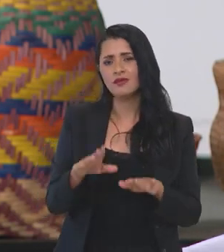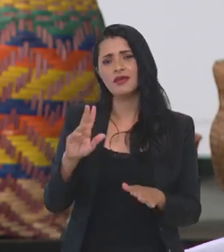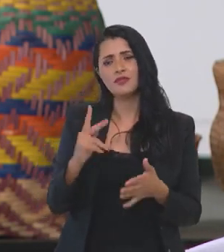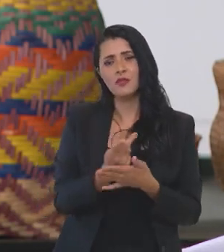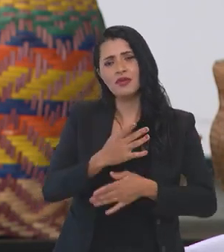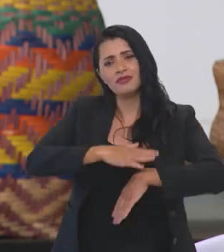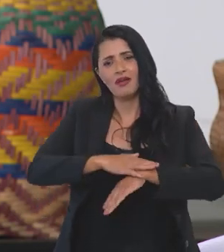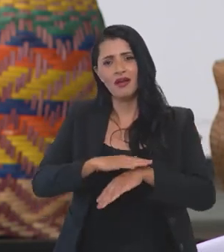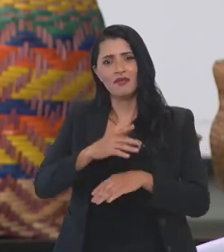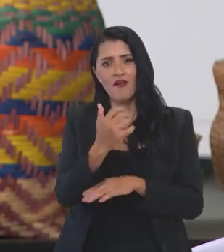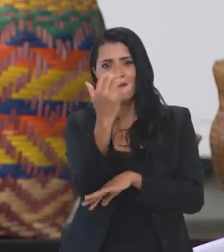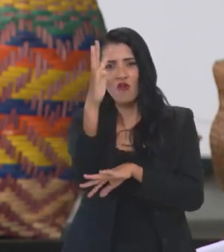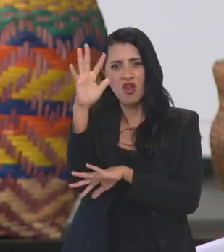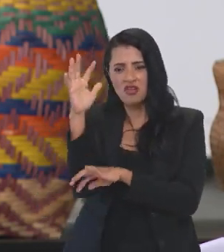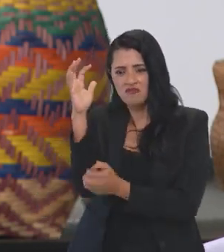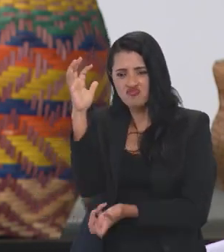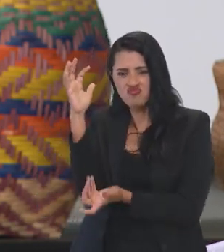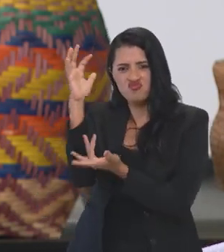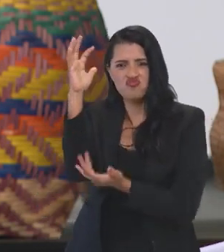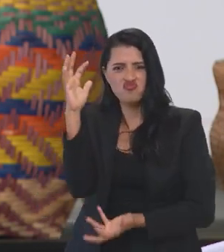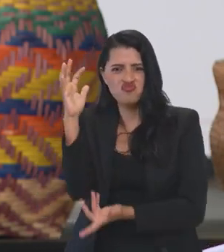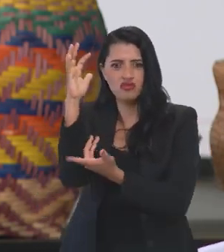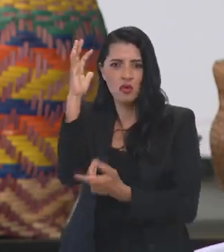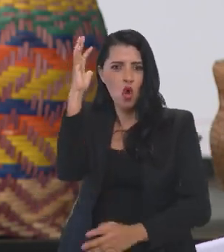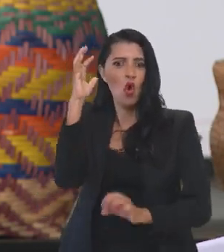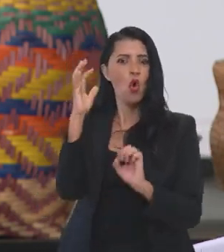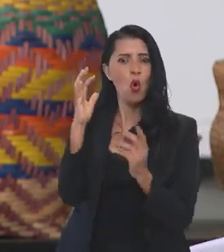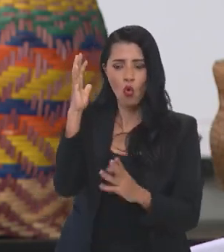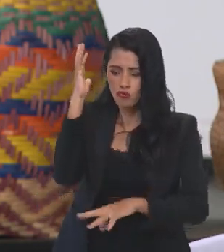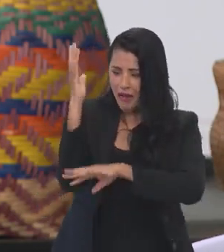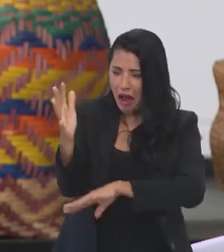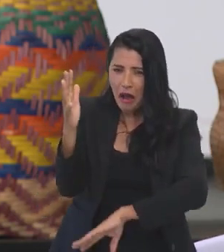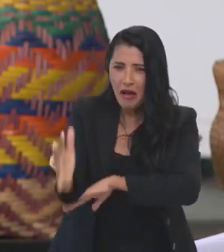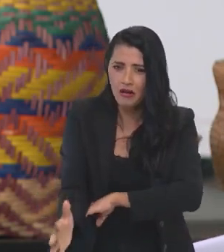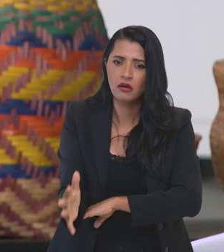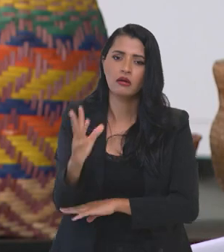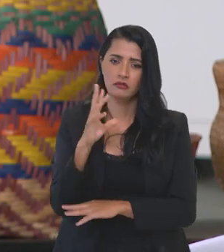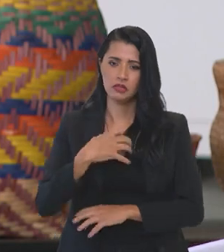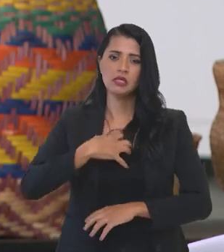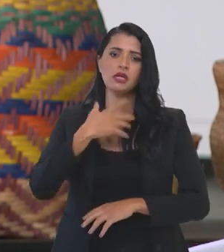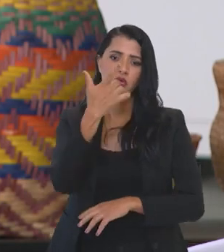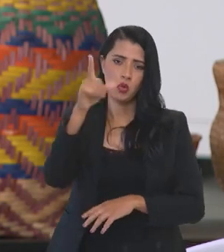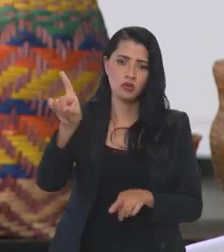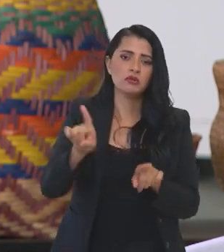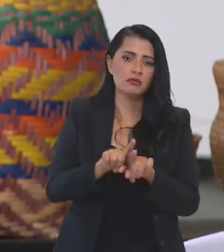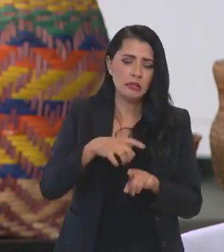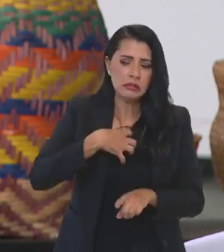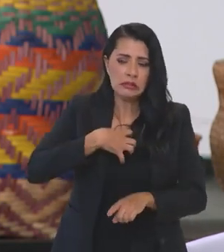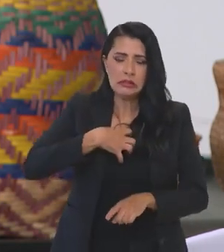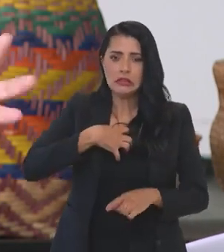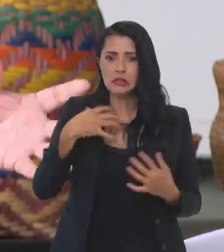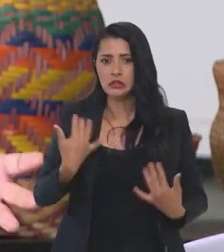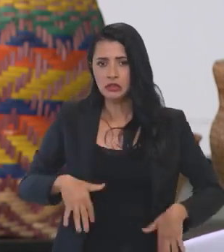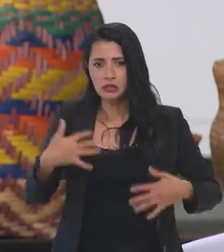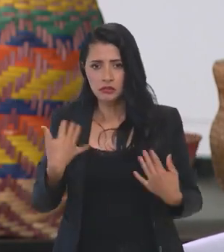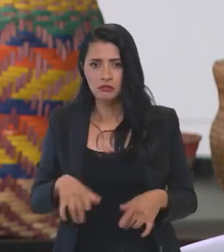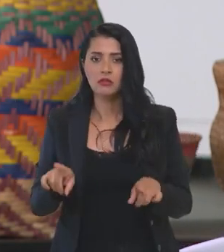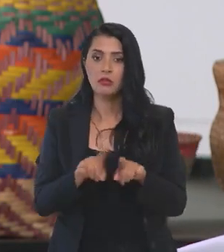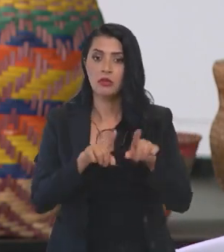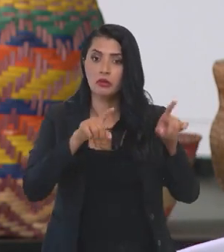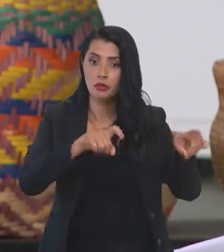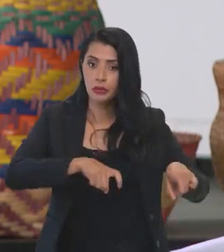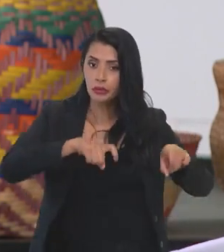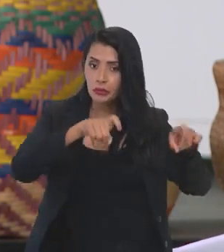muitas vezes, quando está queimando a floresta, está sendo desmatada, o efeito também é sentido por outro, inclusive na